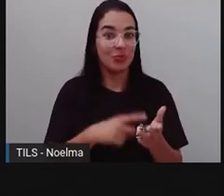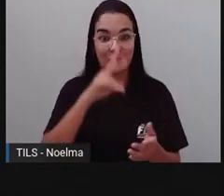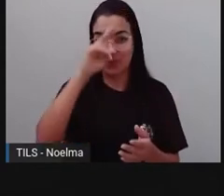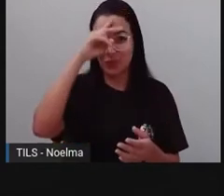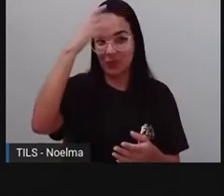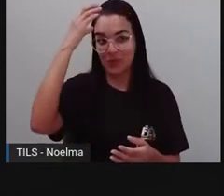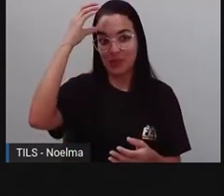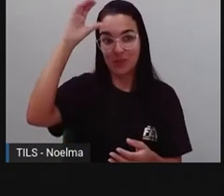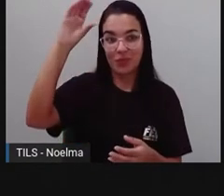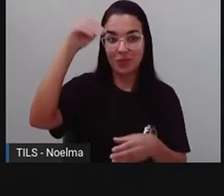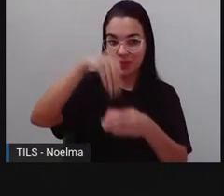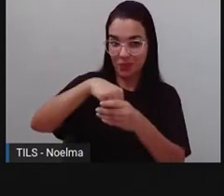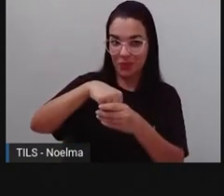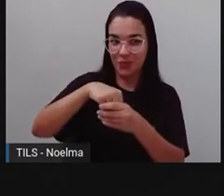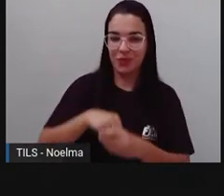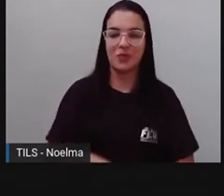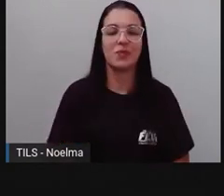cultura.